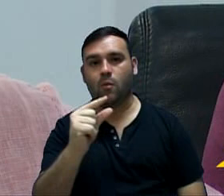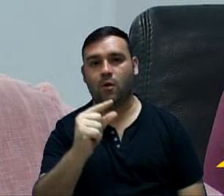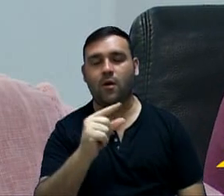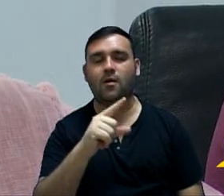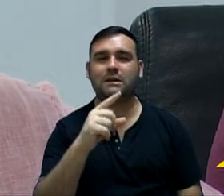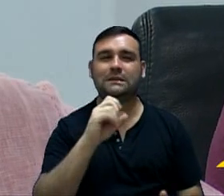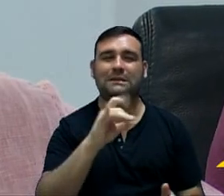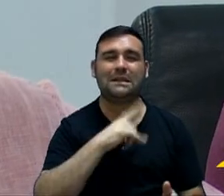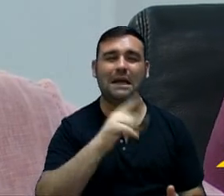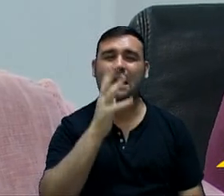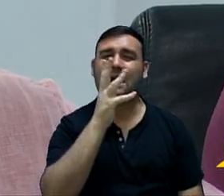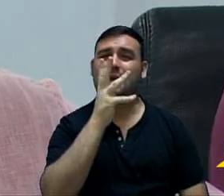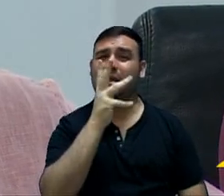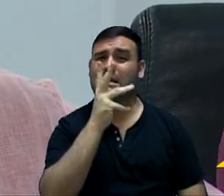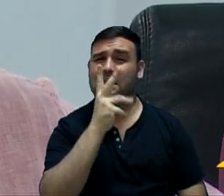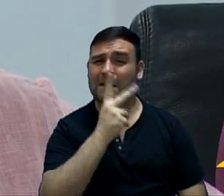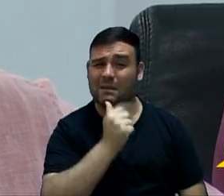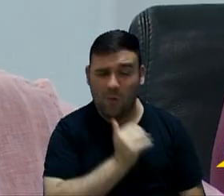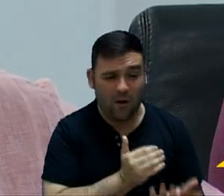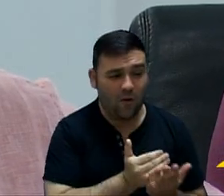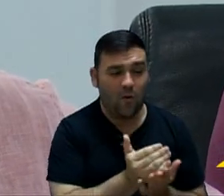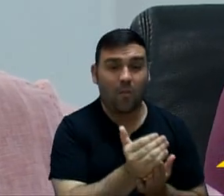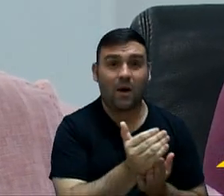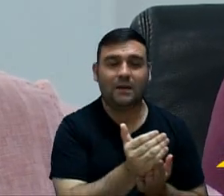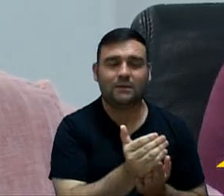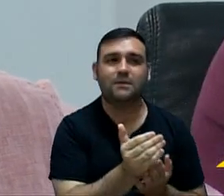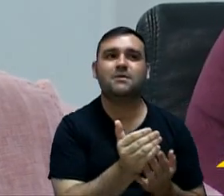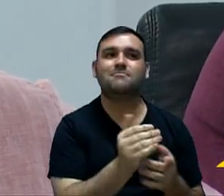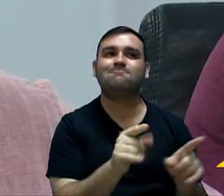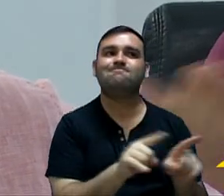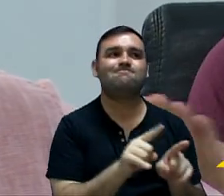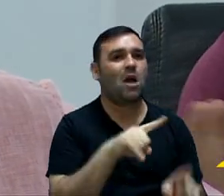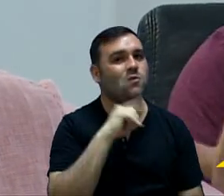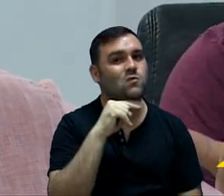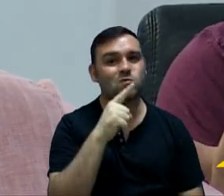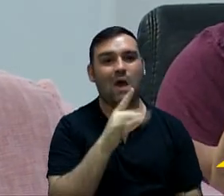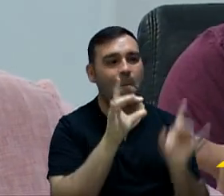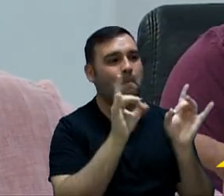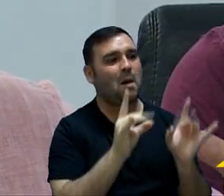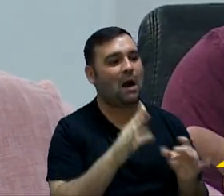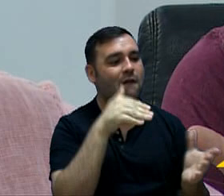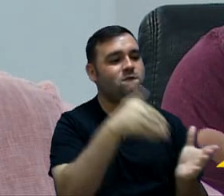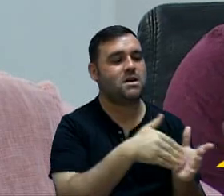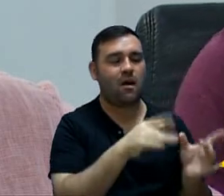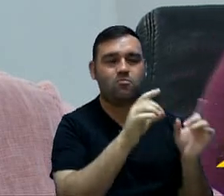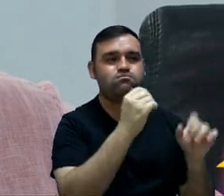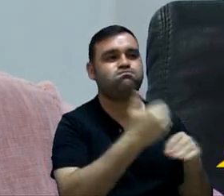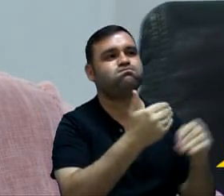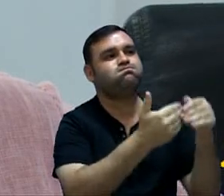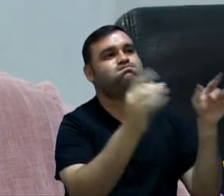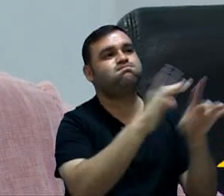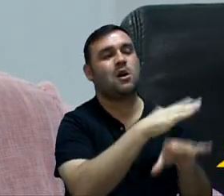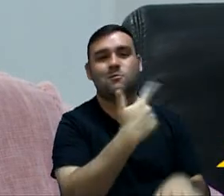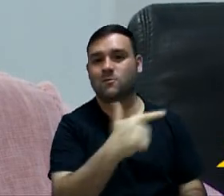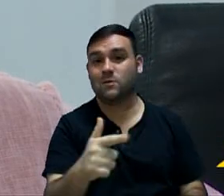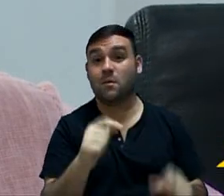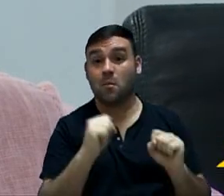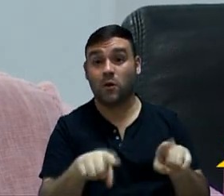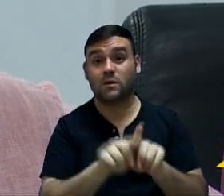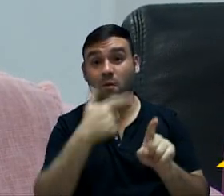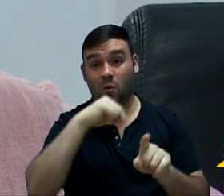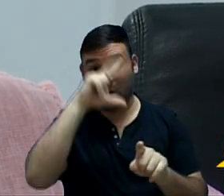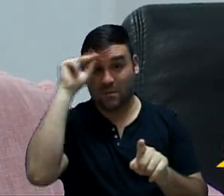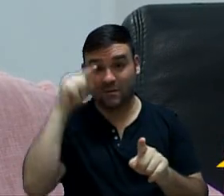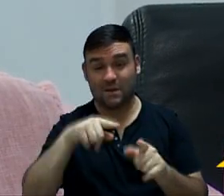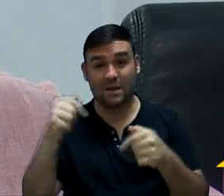quanto mais se demora para começar esse processo, menos chance de ser executado lá no final. E isso pode acabar até em probabilidade para o próprio